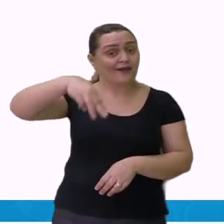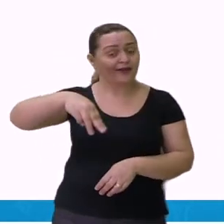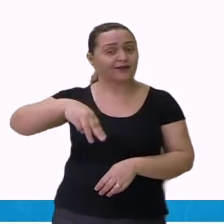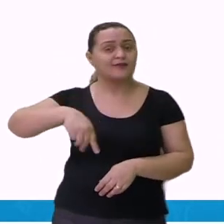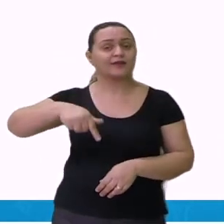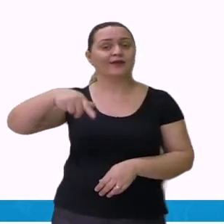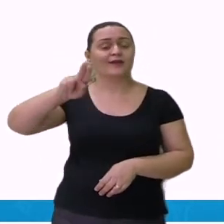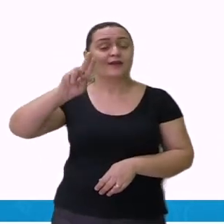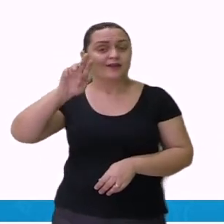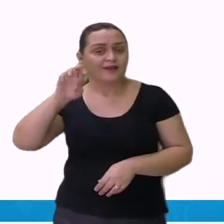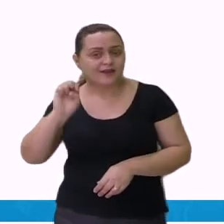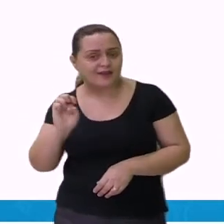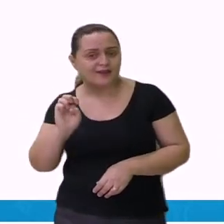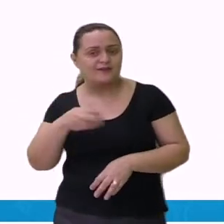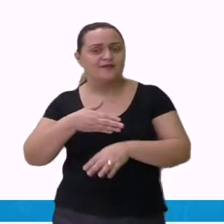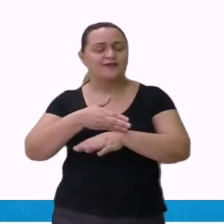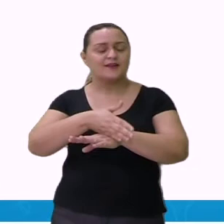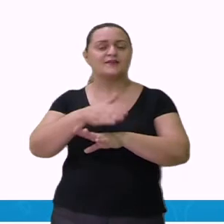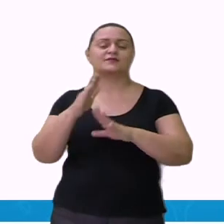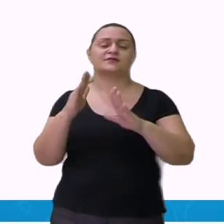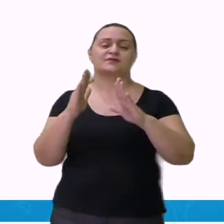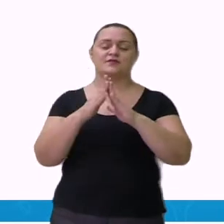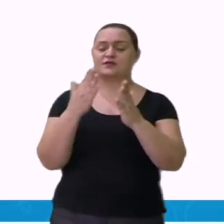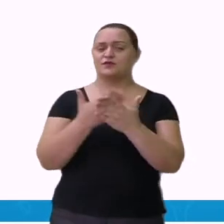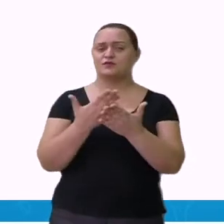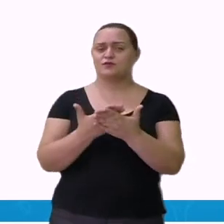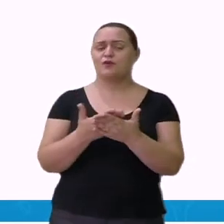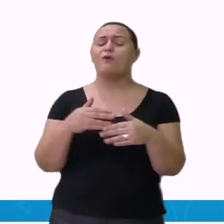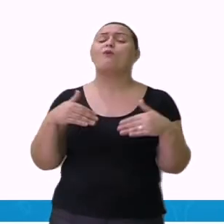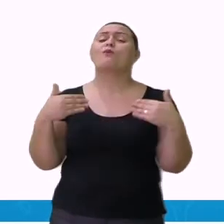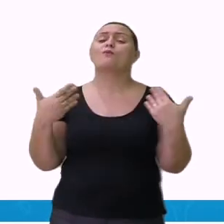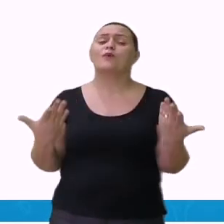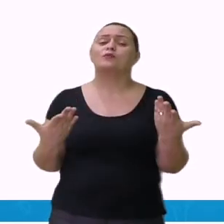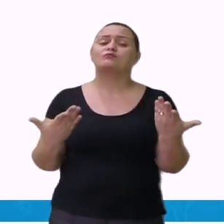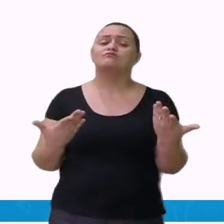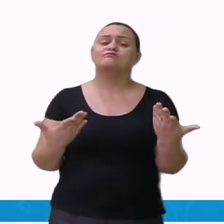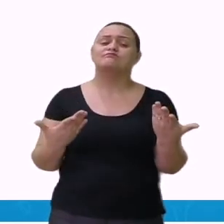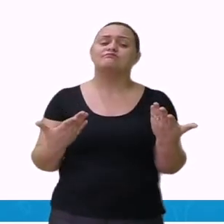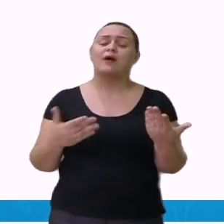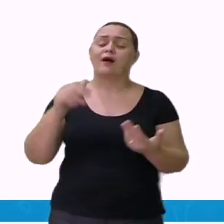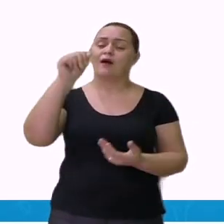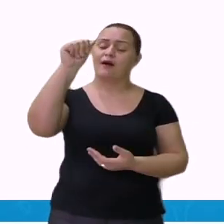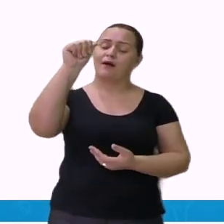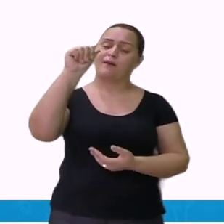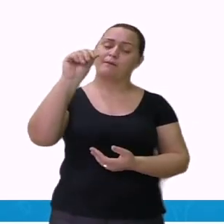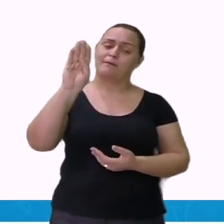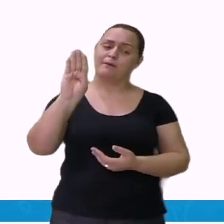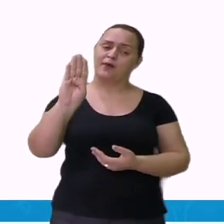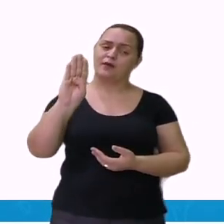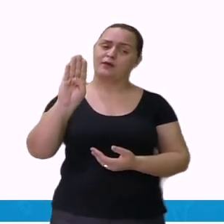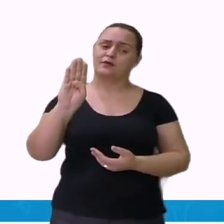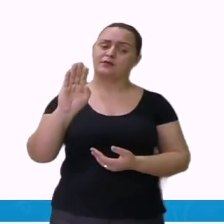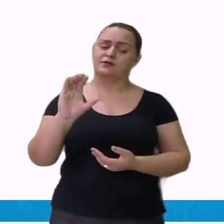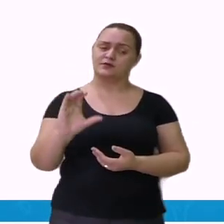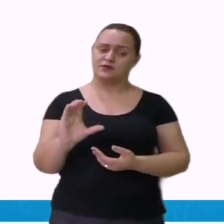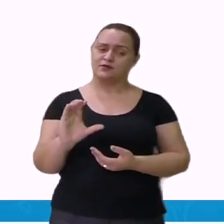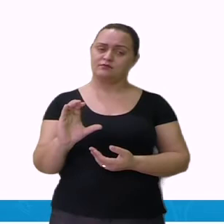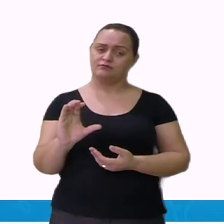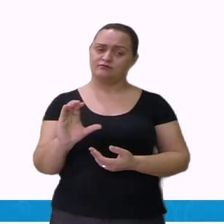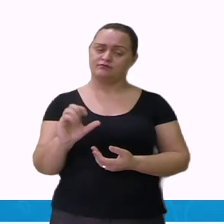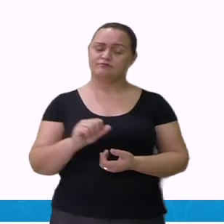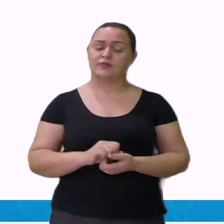ingressam na escola. Então, nós temos na letra A a preposição com.